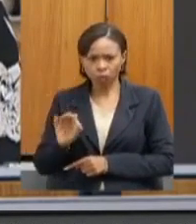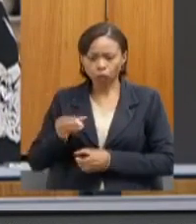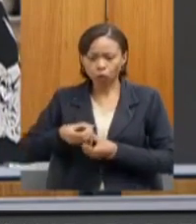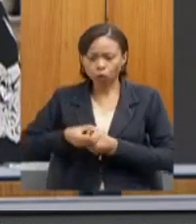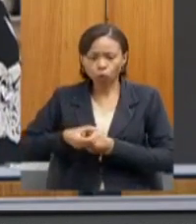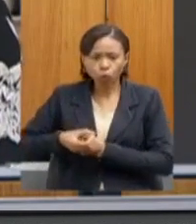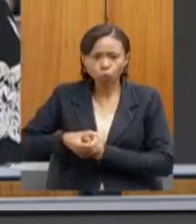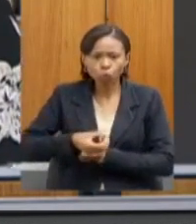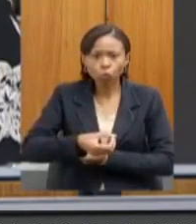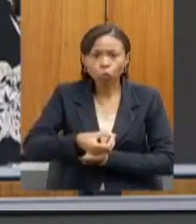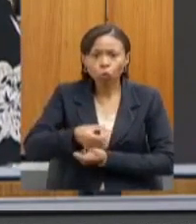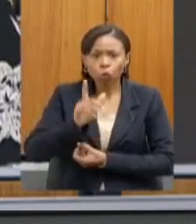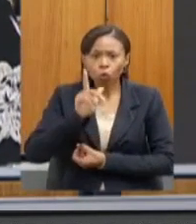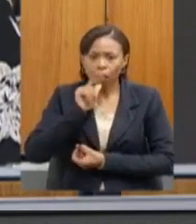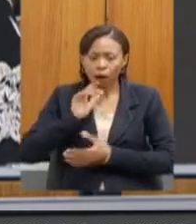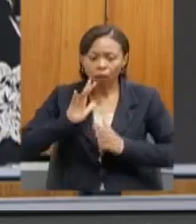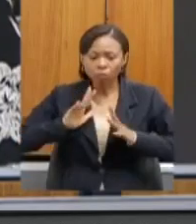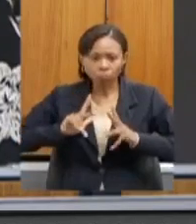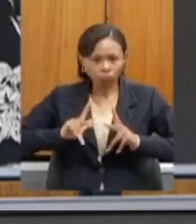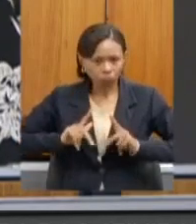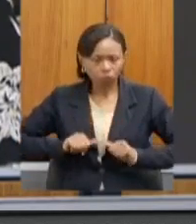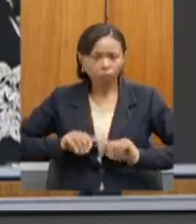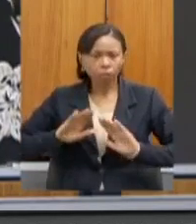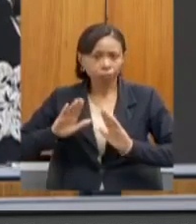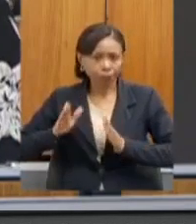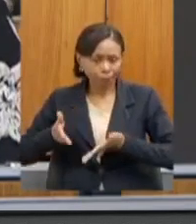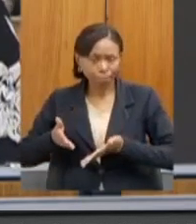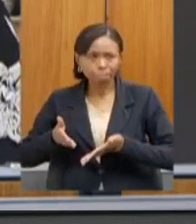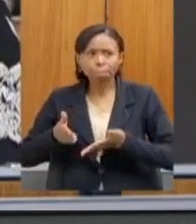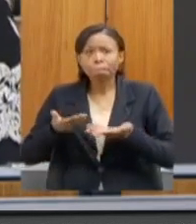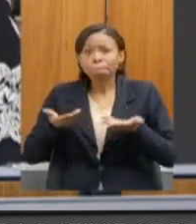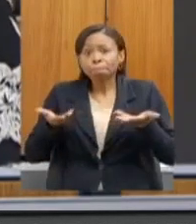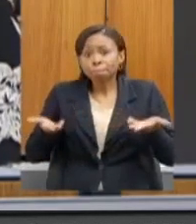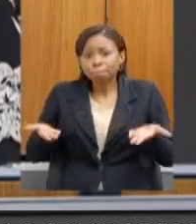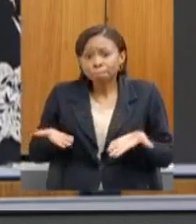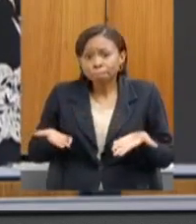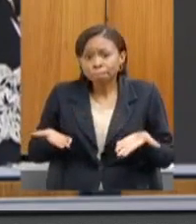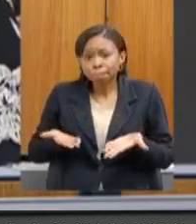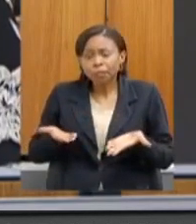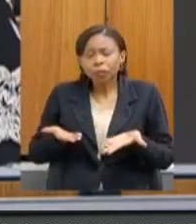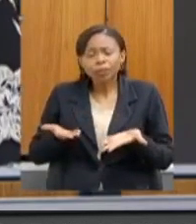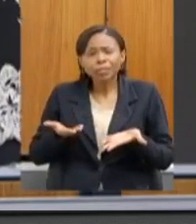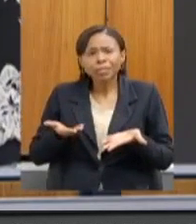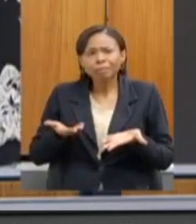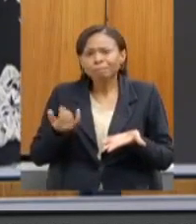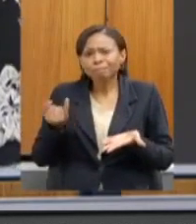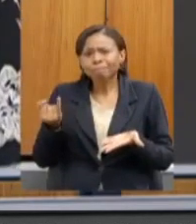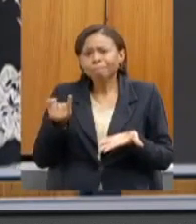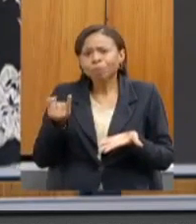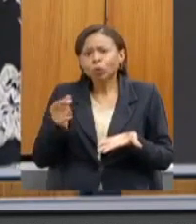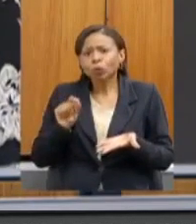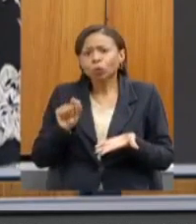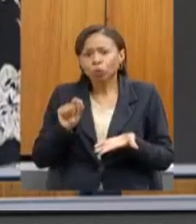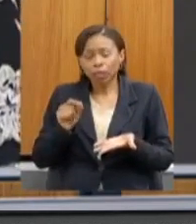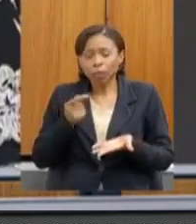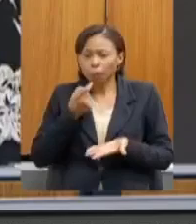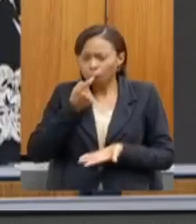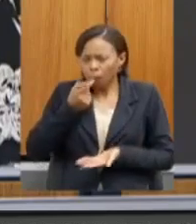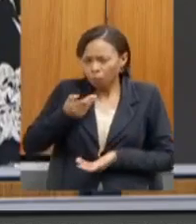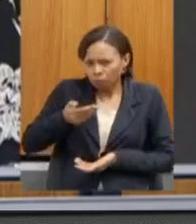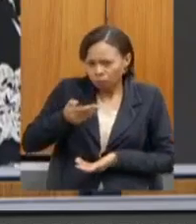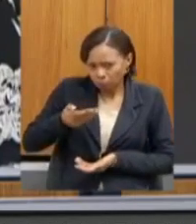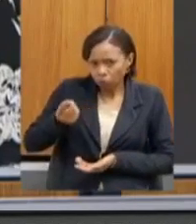tratado. Qual é a grande questão que hoje está em pauta e que, em breve, nós traremos aqui para a